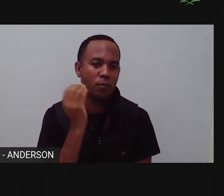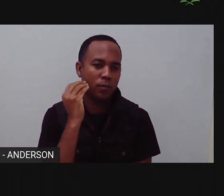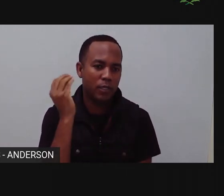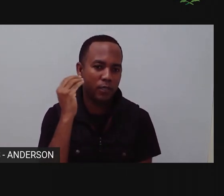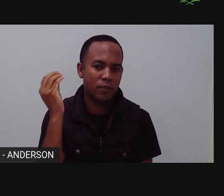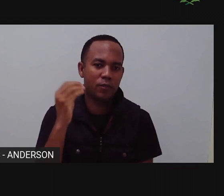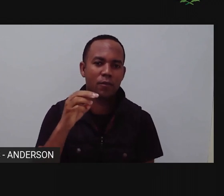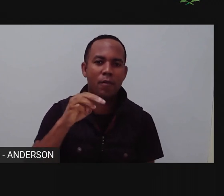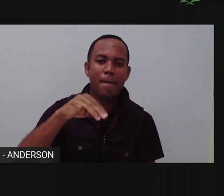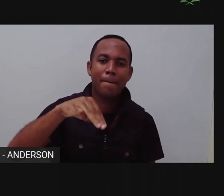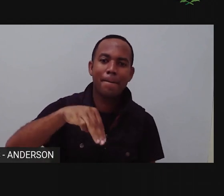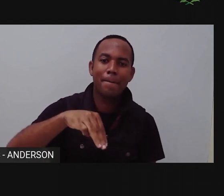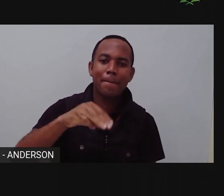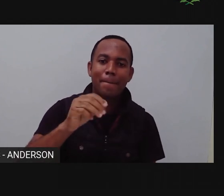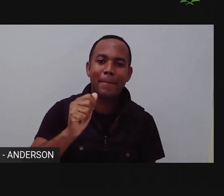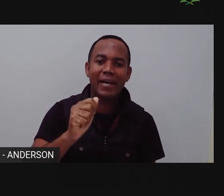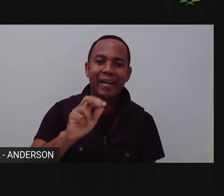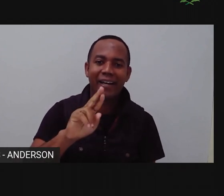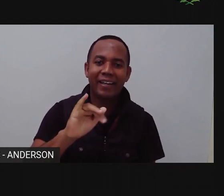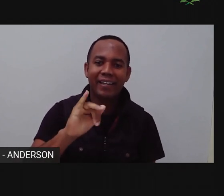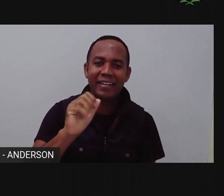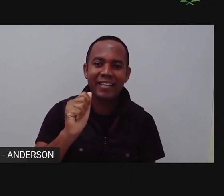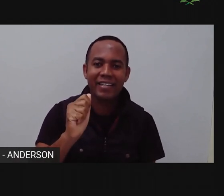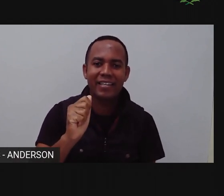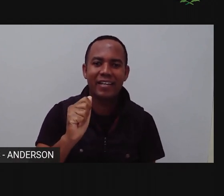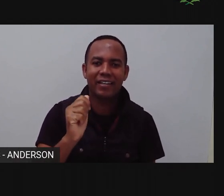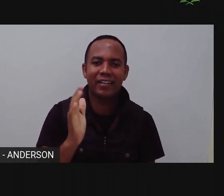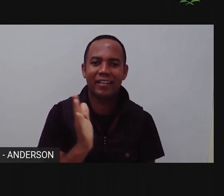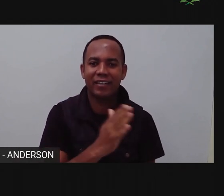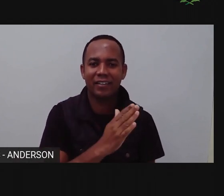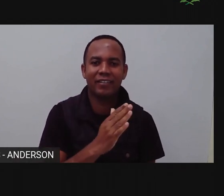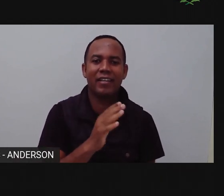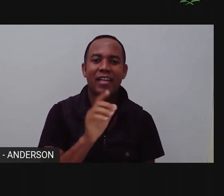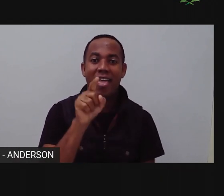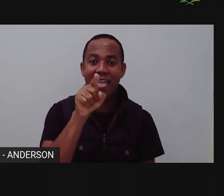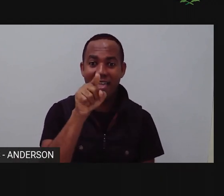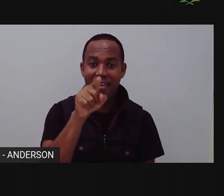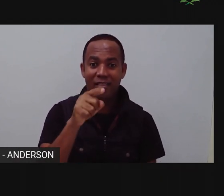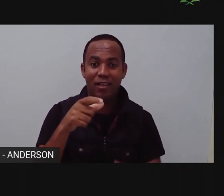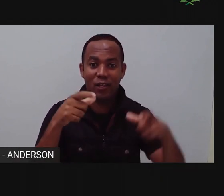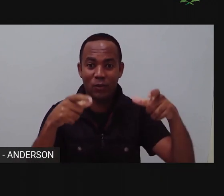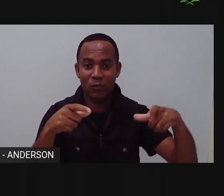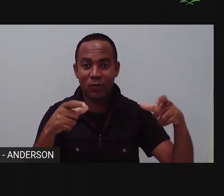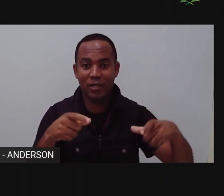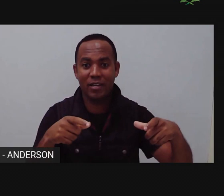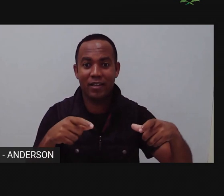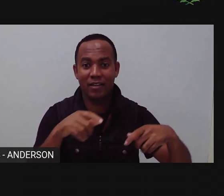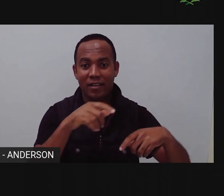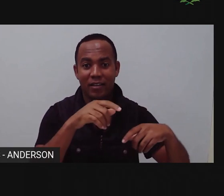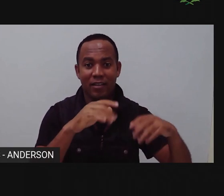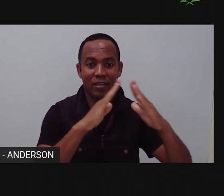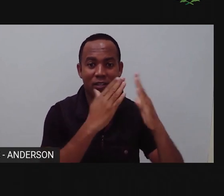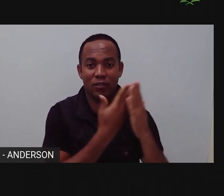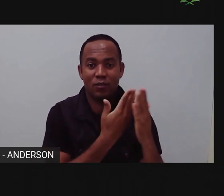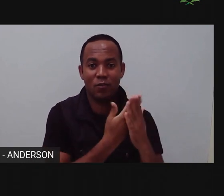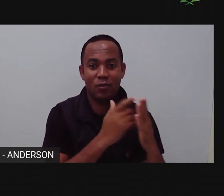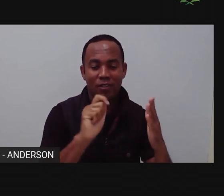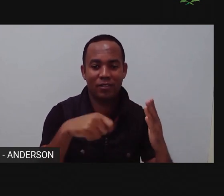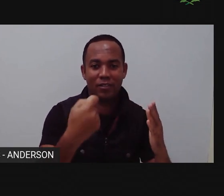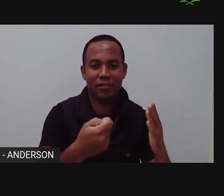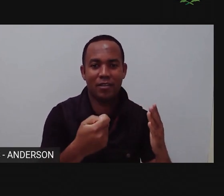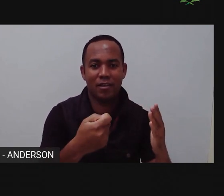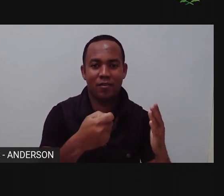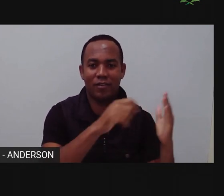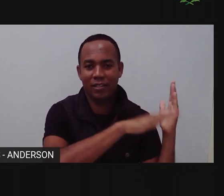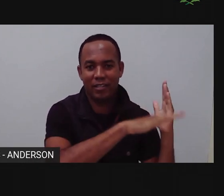aula da gente, viu, Anderson? Anderson. Pra Maria Eduarda, da escola Minhas Crianças. E um beijo especial pra uma mãe hoje. Um beijo